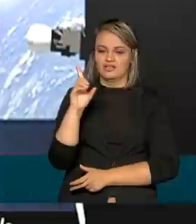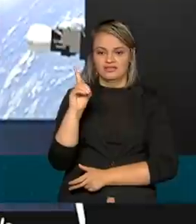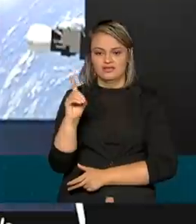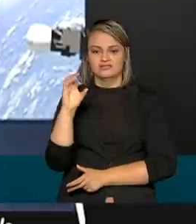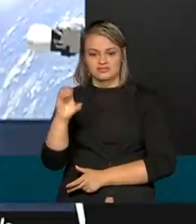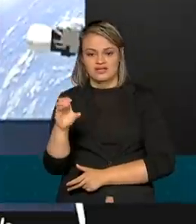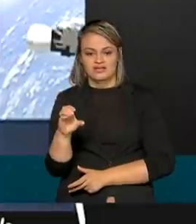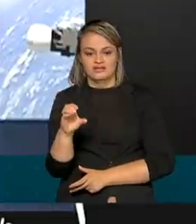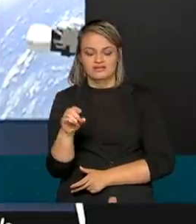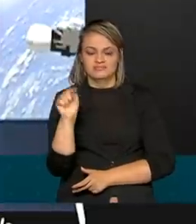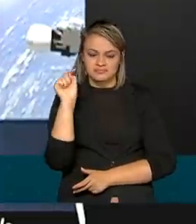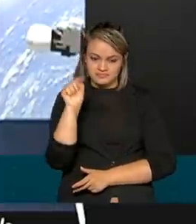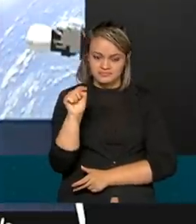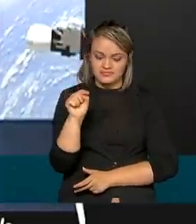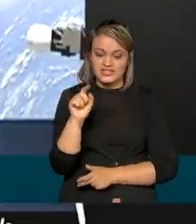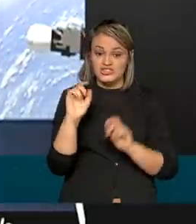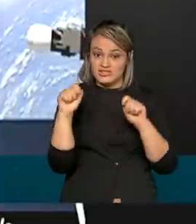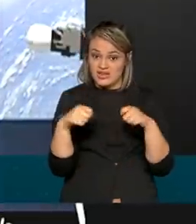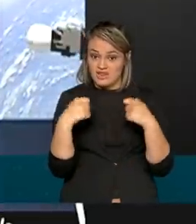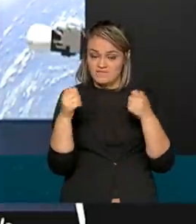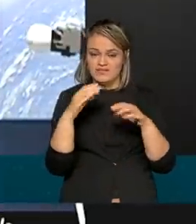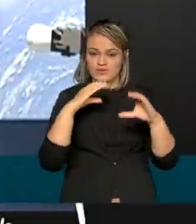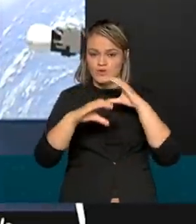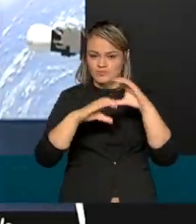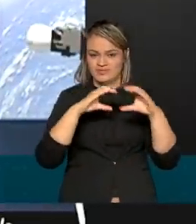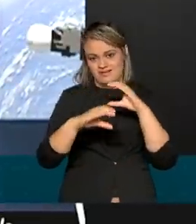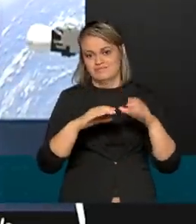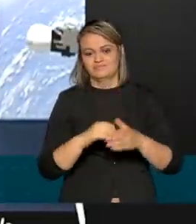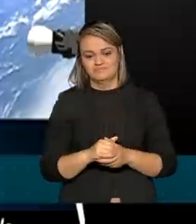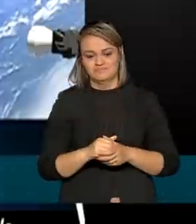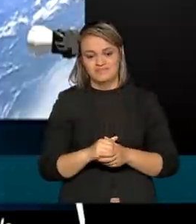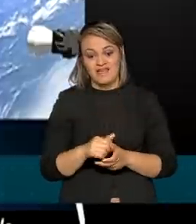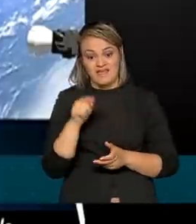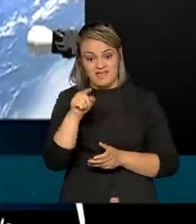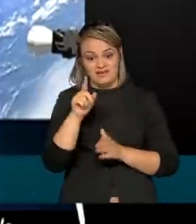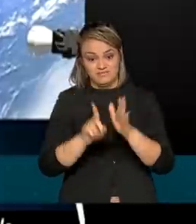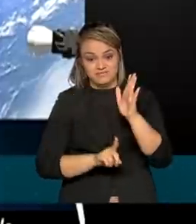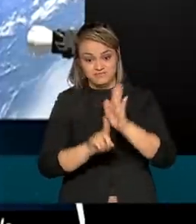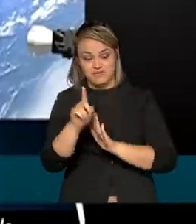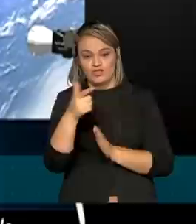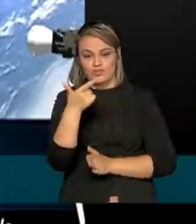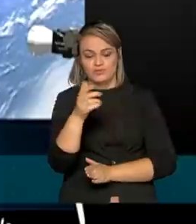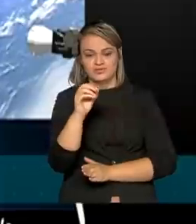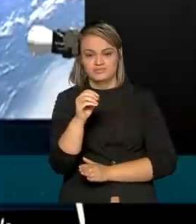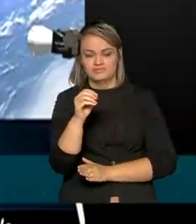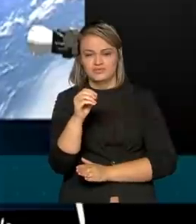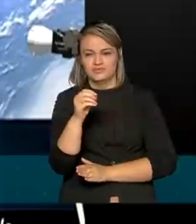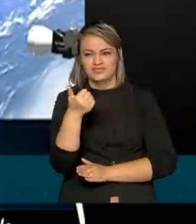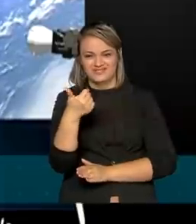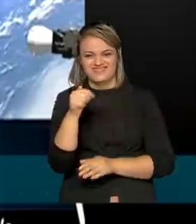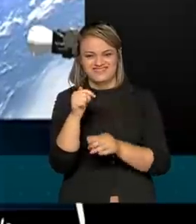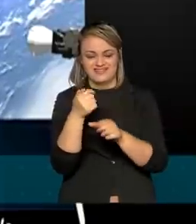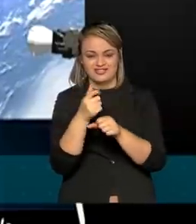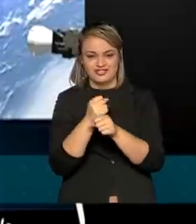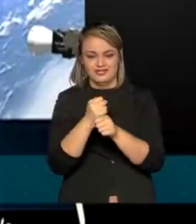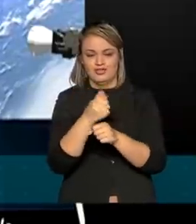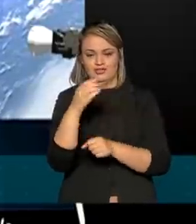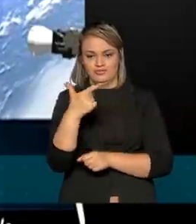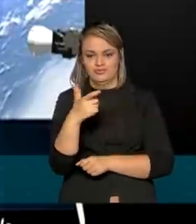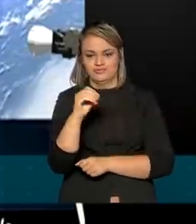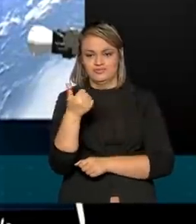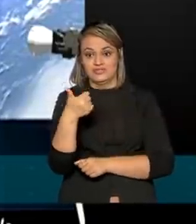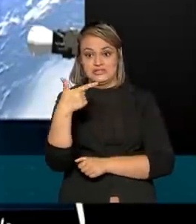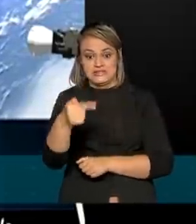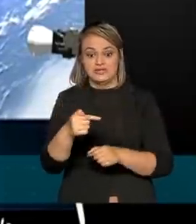Satélite Geoestacionário de Defesa e Comunicações. O lançamento, em 2017, representou a conquista de um